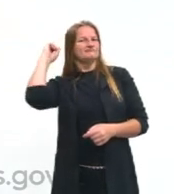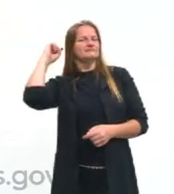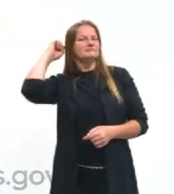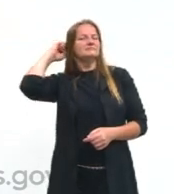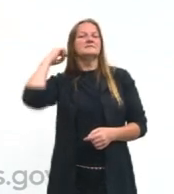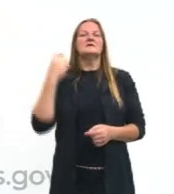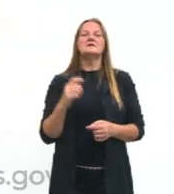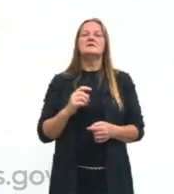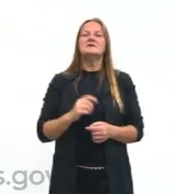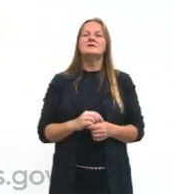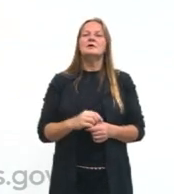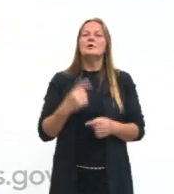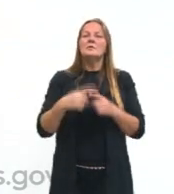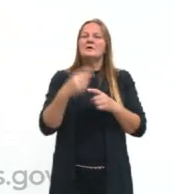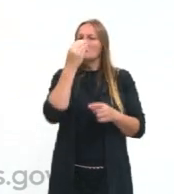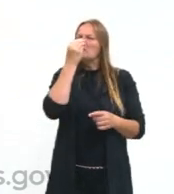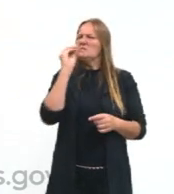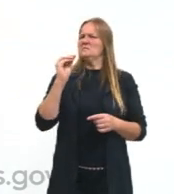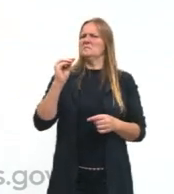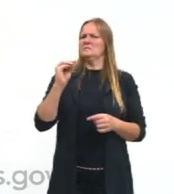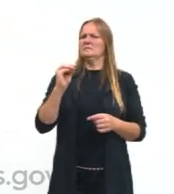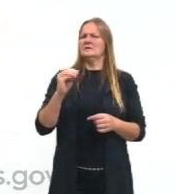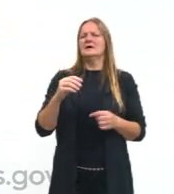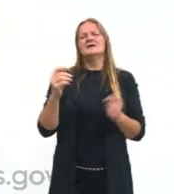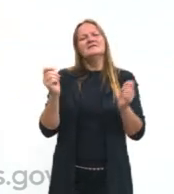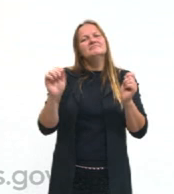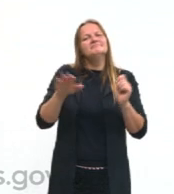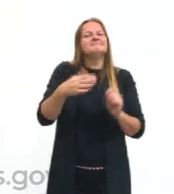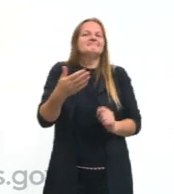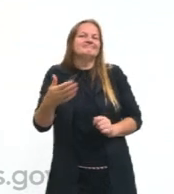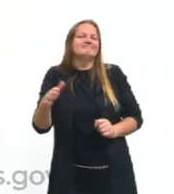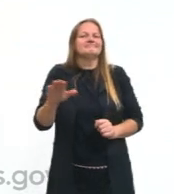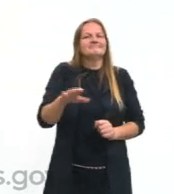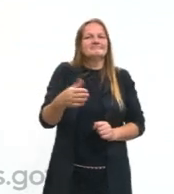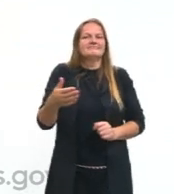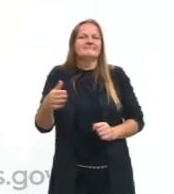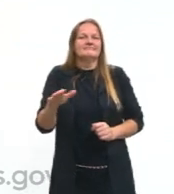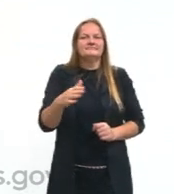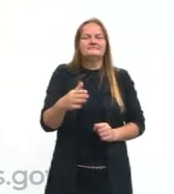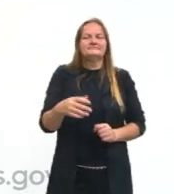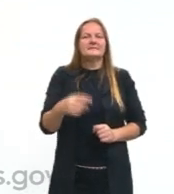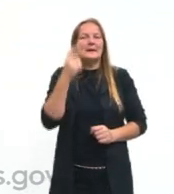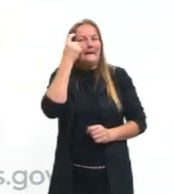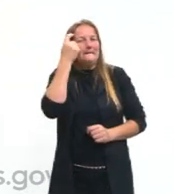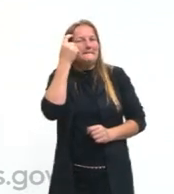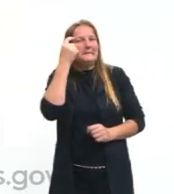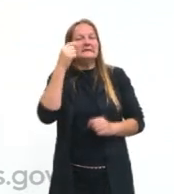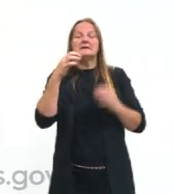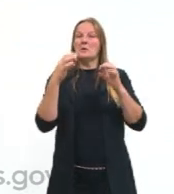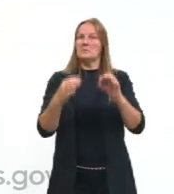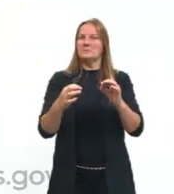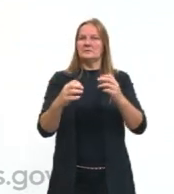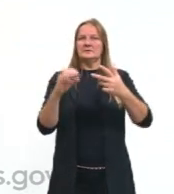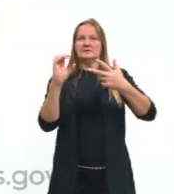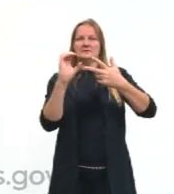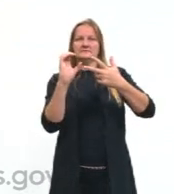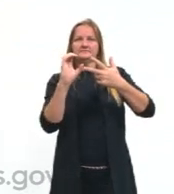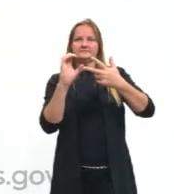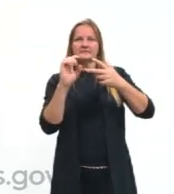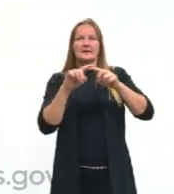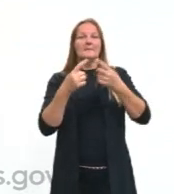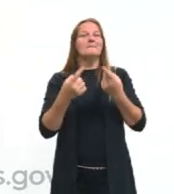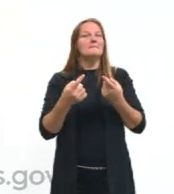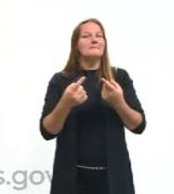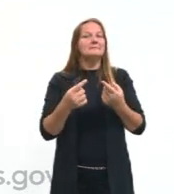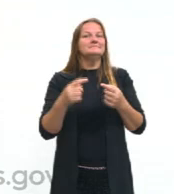preconceito. Até poderia ser, né? A gente pensa que ela é uma alternativa que ela chega perto. Mas